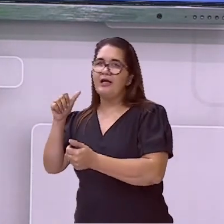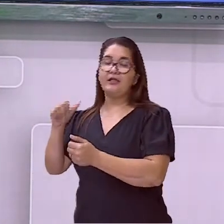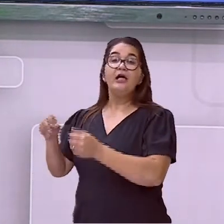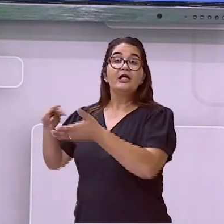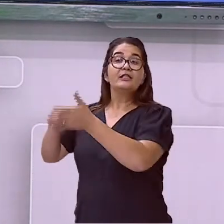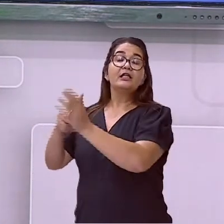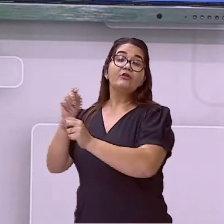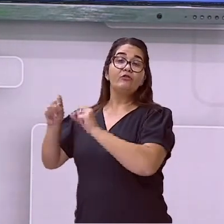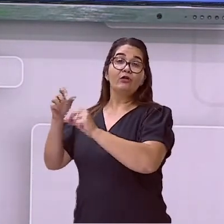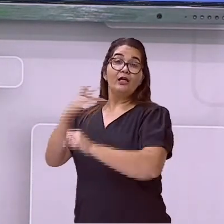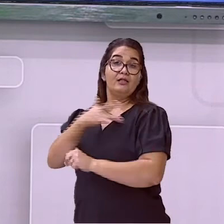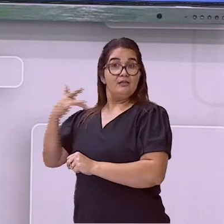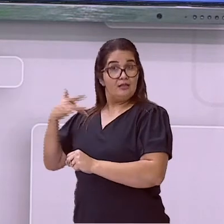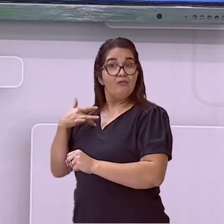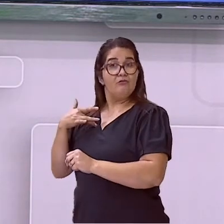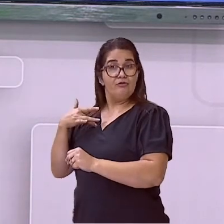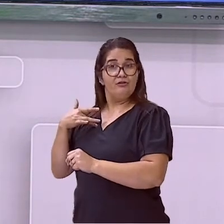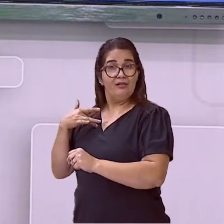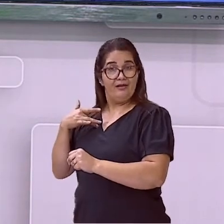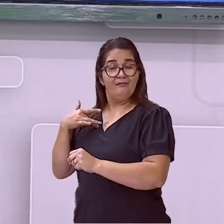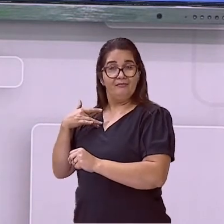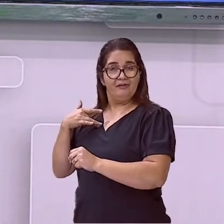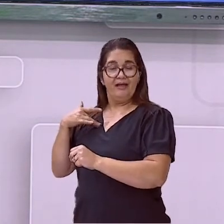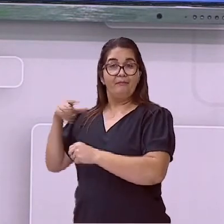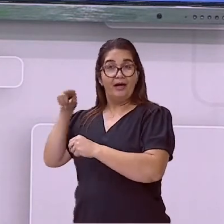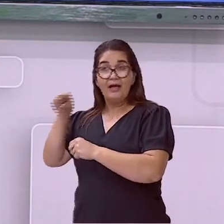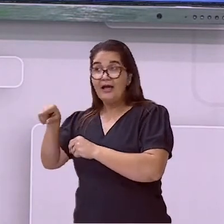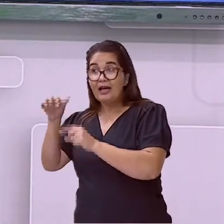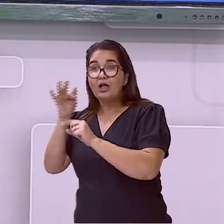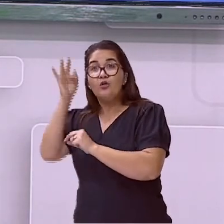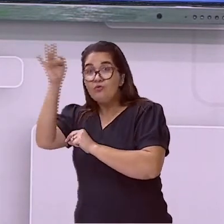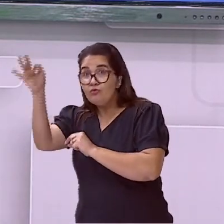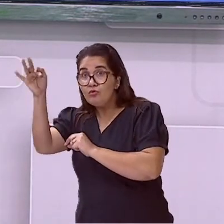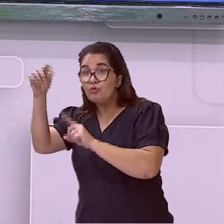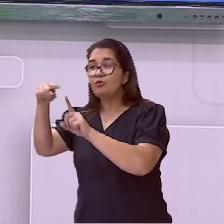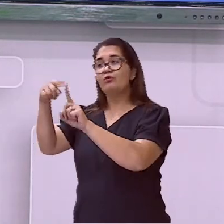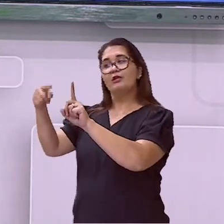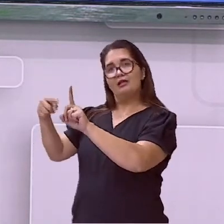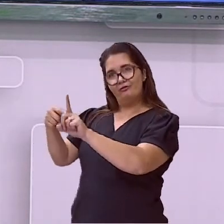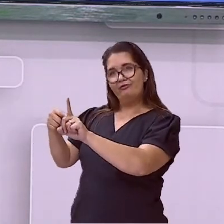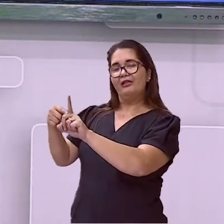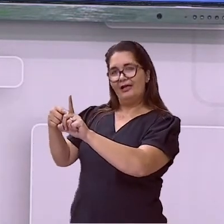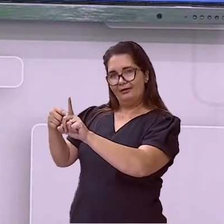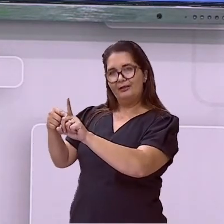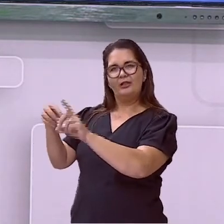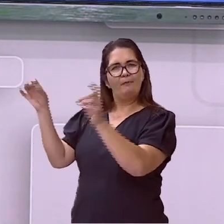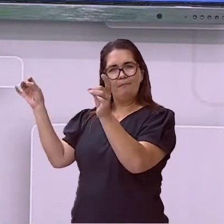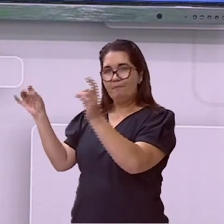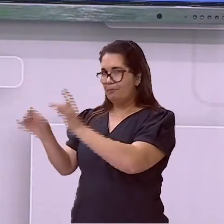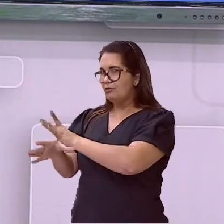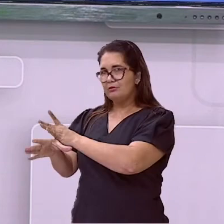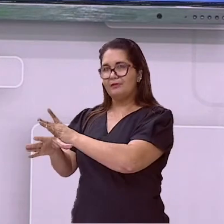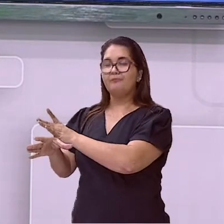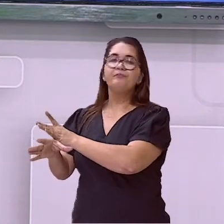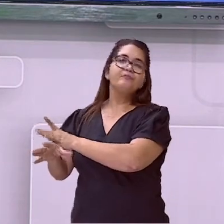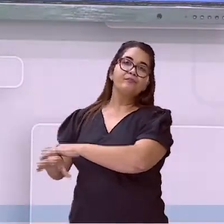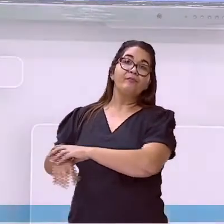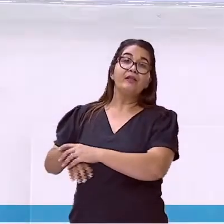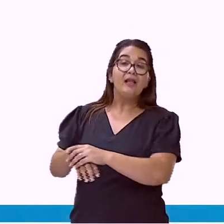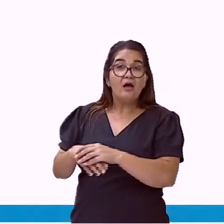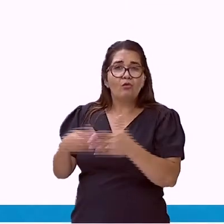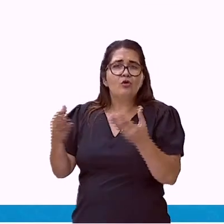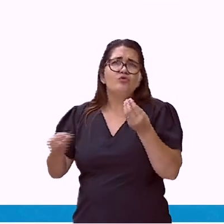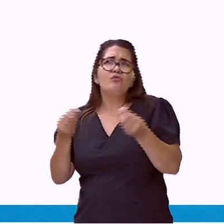pronta para a reprodução. Bom, e aí? A idade adulta até a velhice.